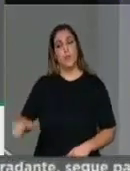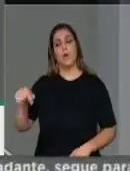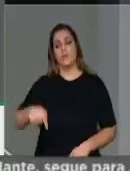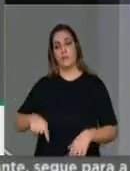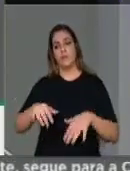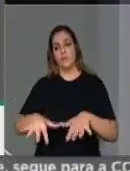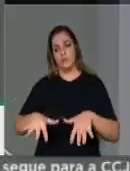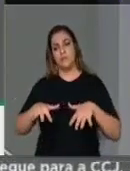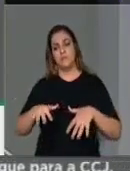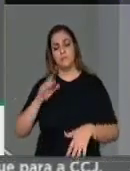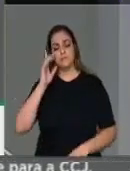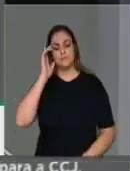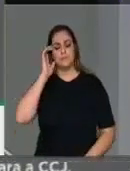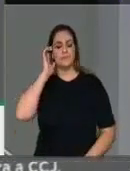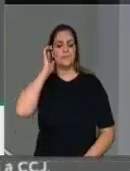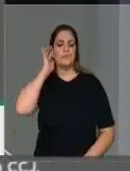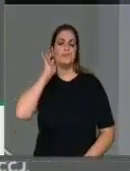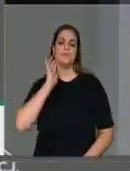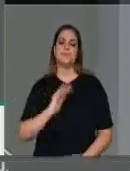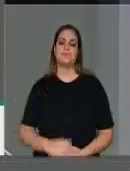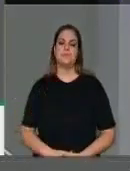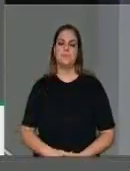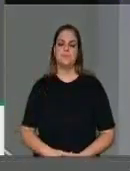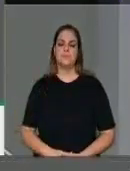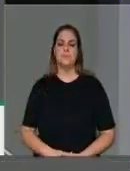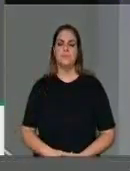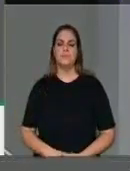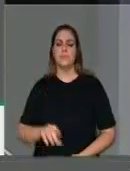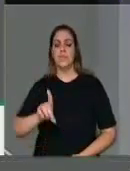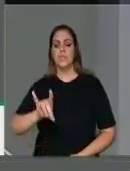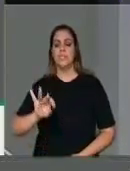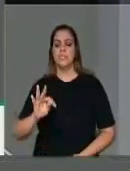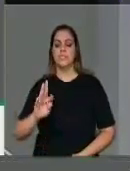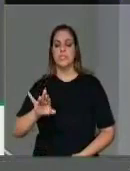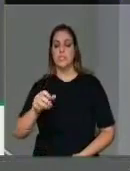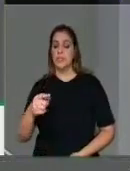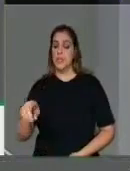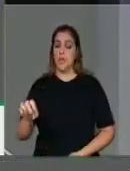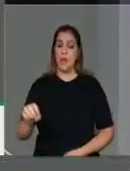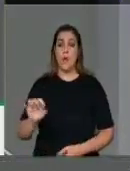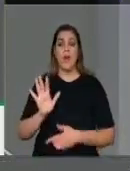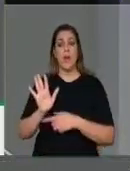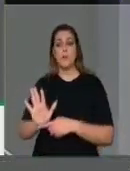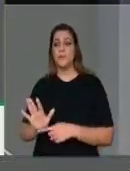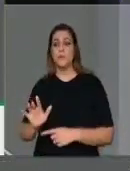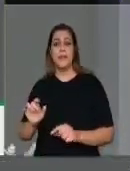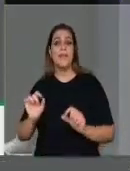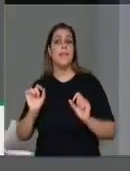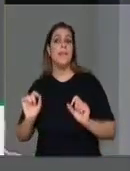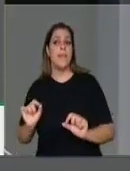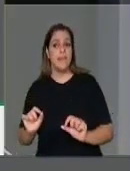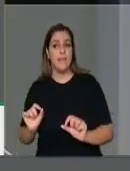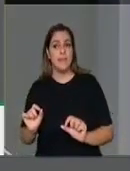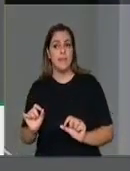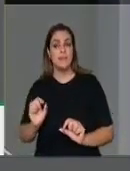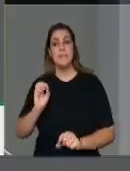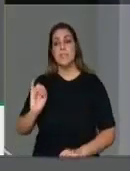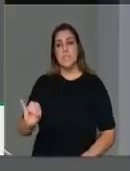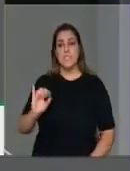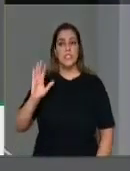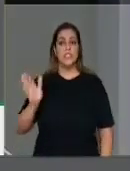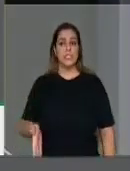O Distritão favorece prioritariamente aqueles que já estão no exercício dois